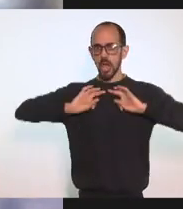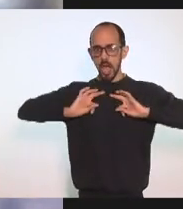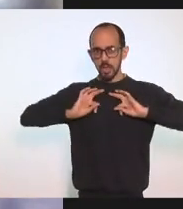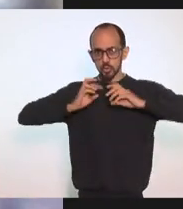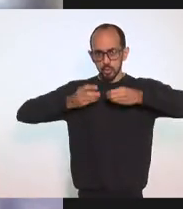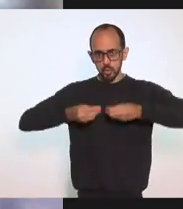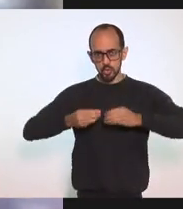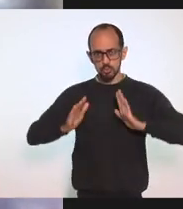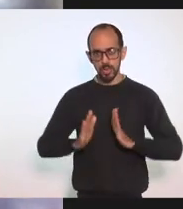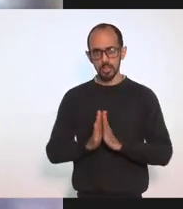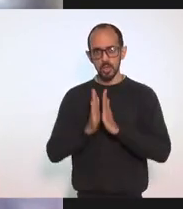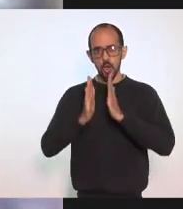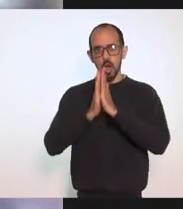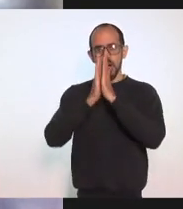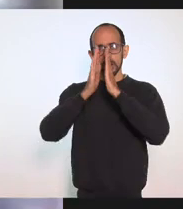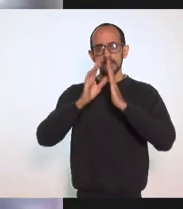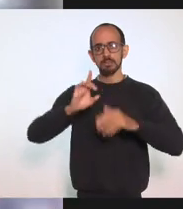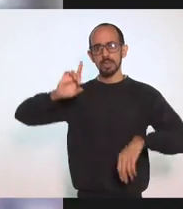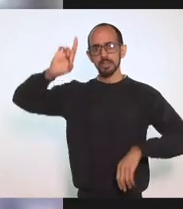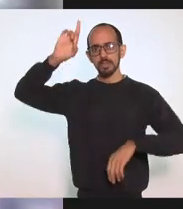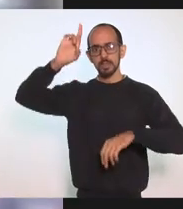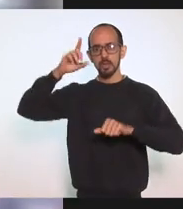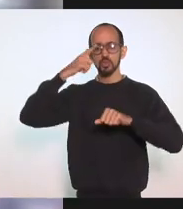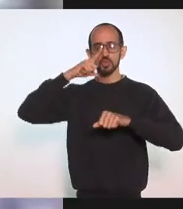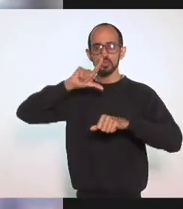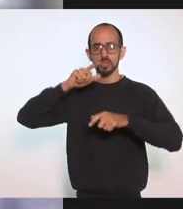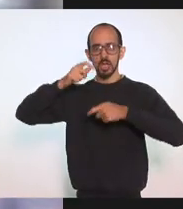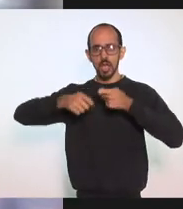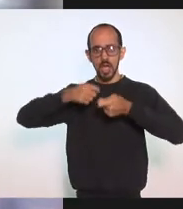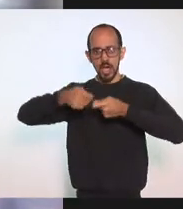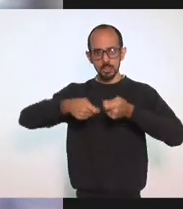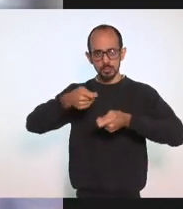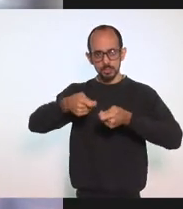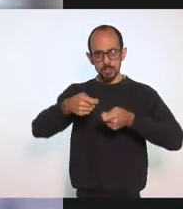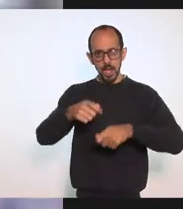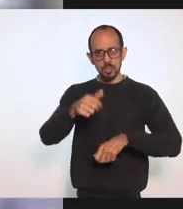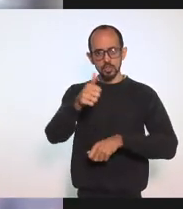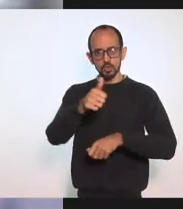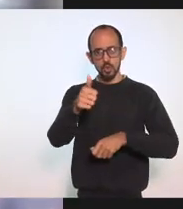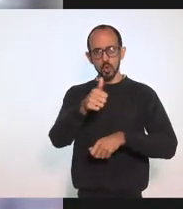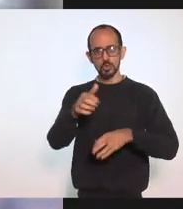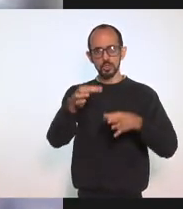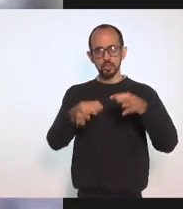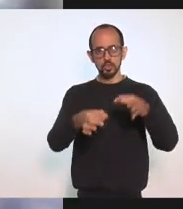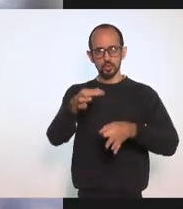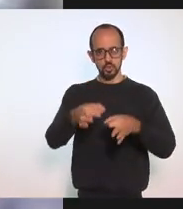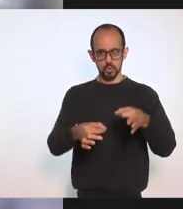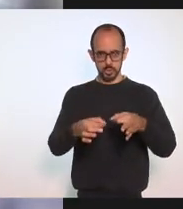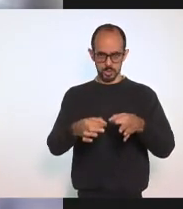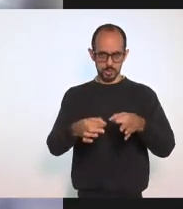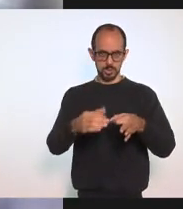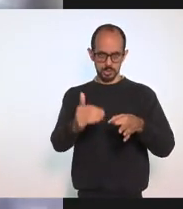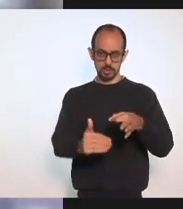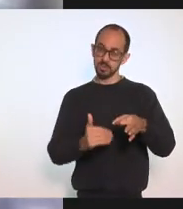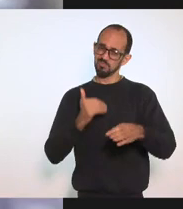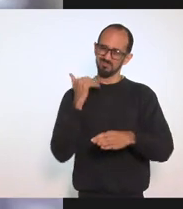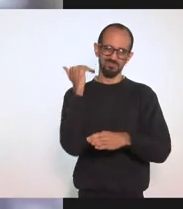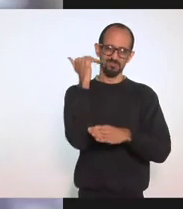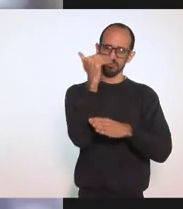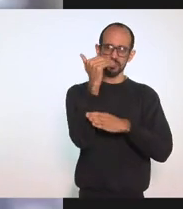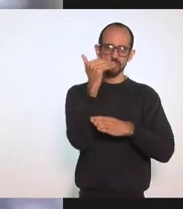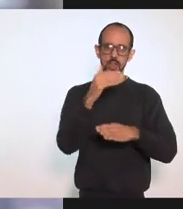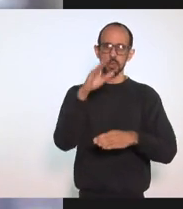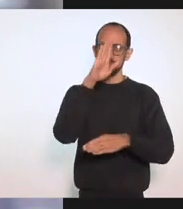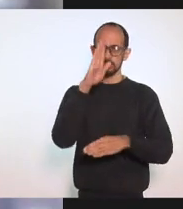Orar Pra que Deus Possa dirigir Esses Onzes Mises Top Do nosso País Pra